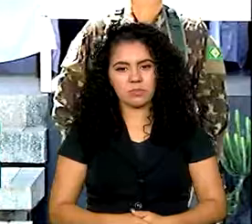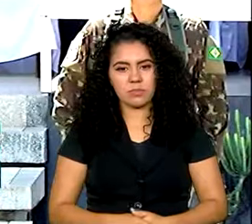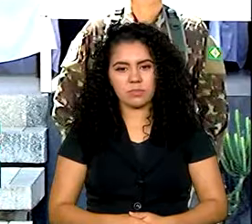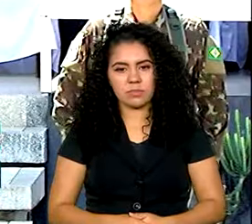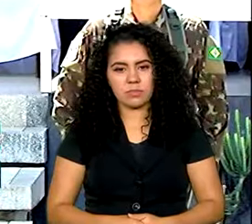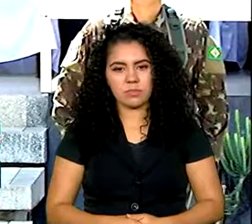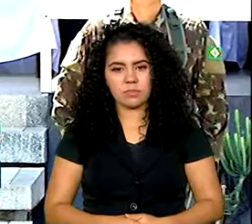Ainda em Pernambuco, mistícia testes detalhes e